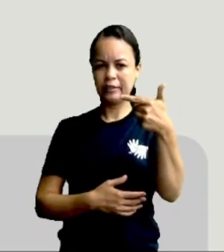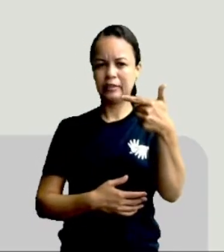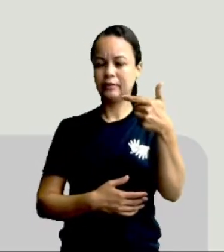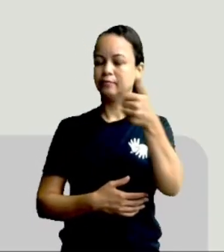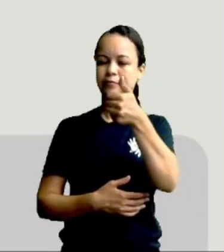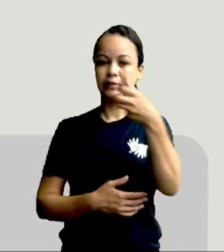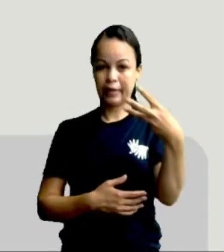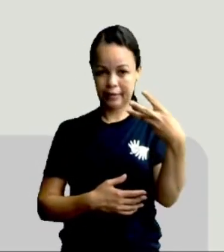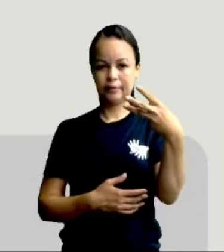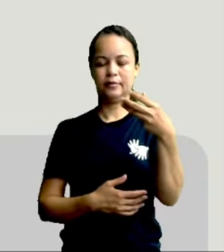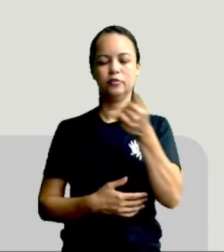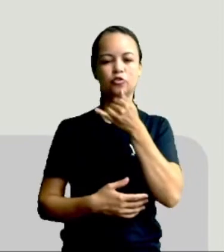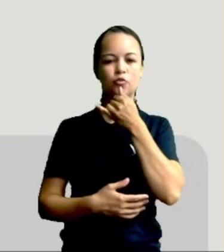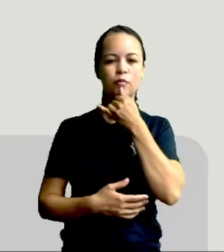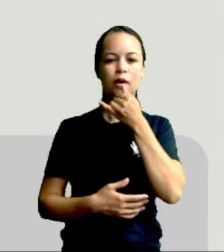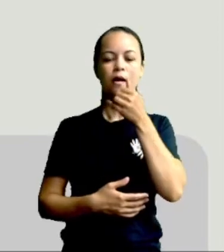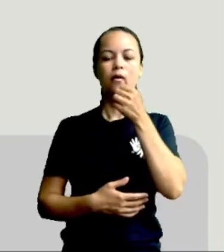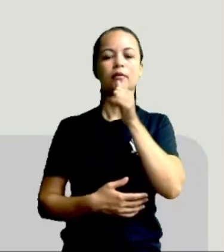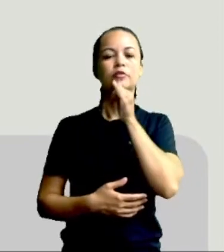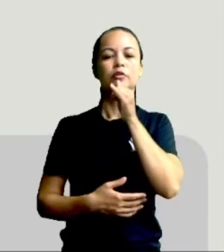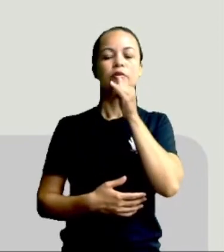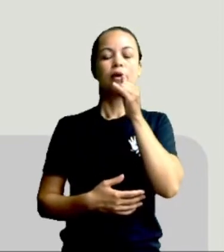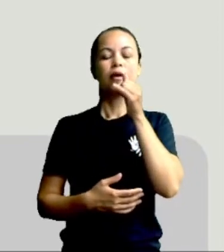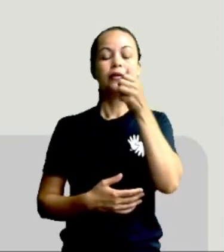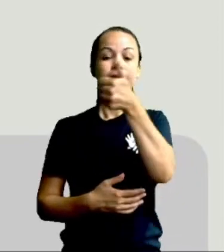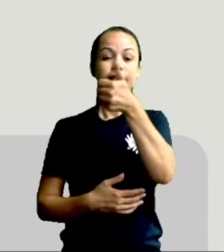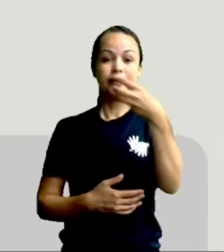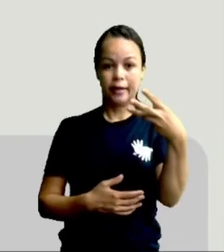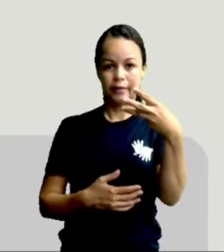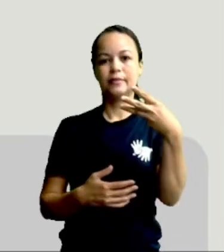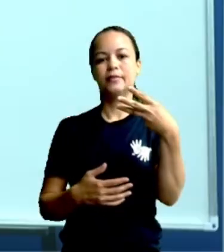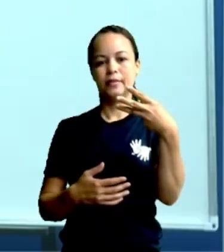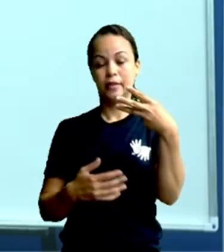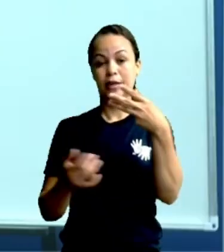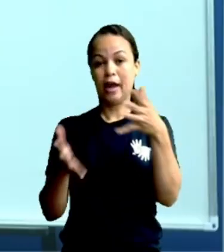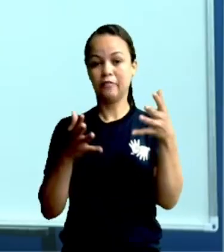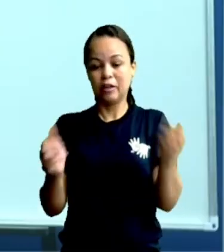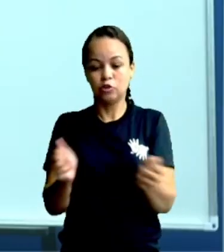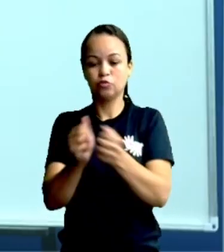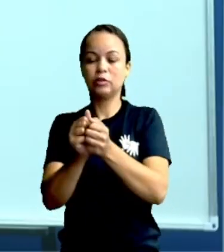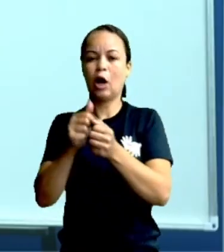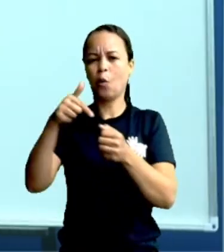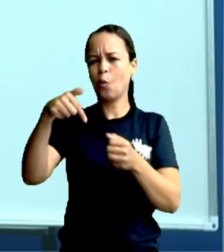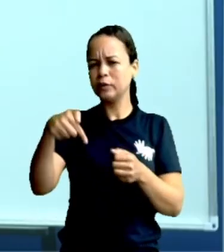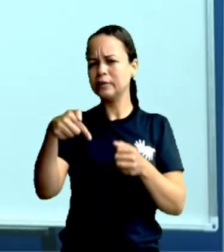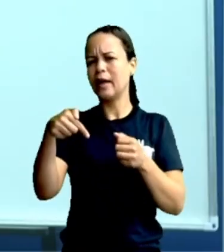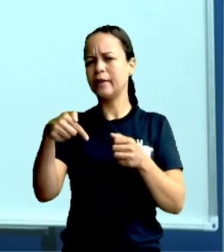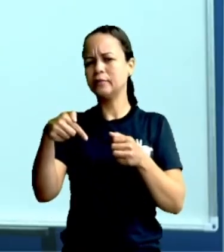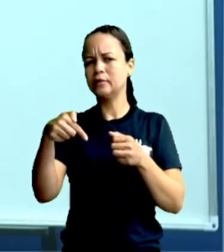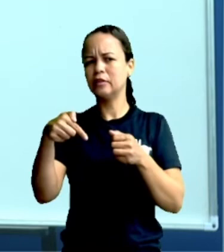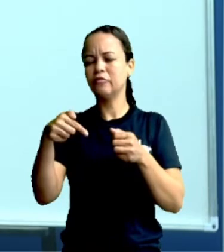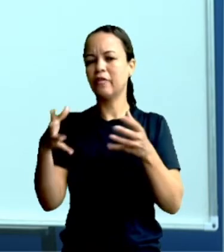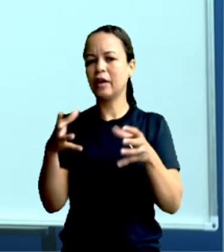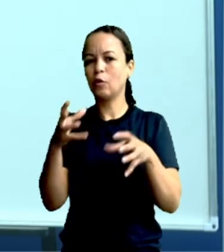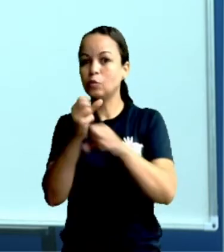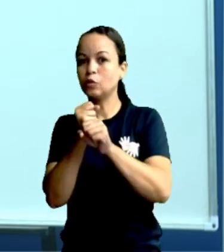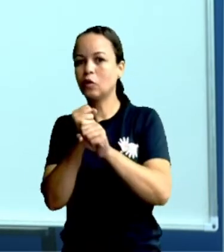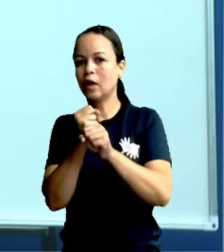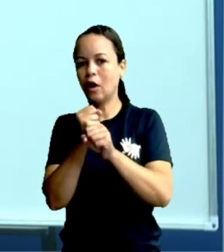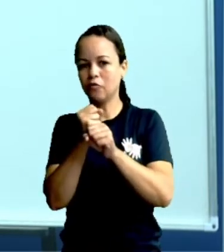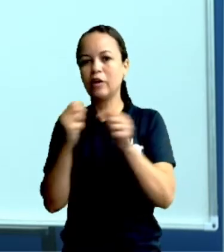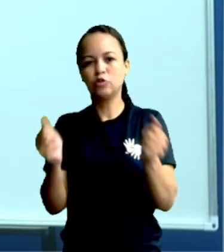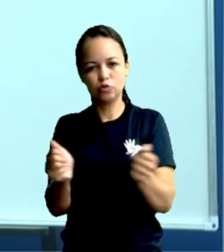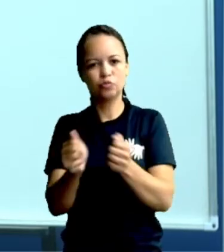precisar juntar os 13 com os 7, para saber quantos quesitos tem no total.